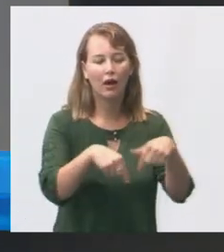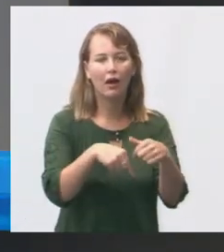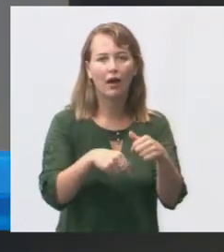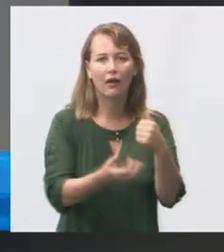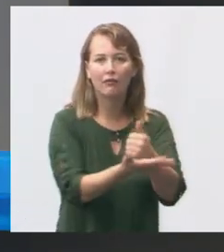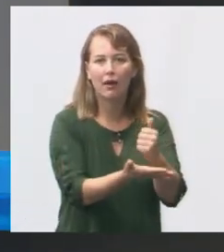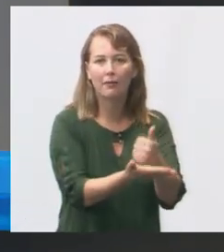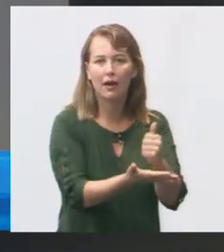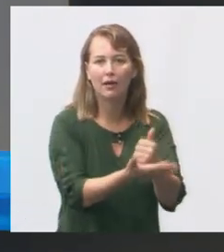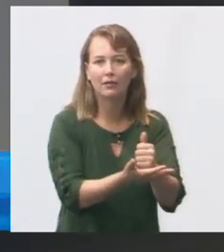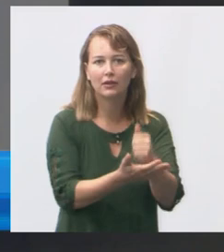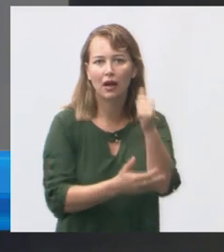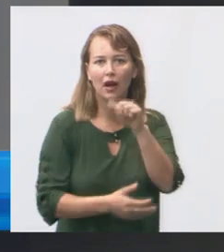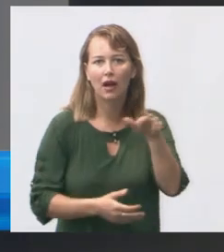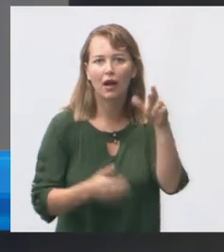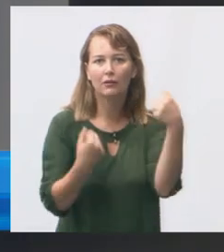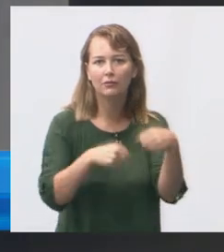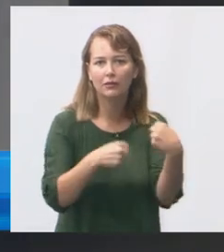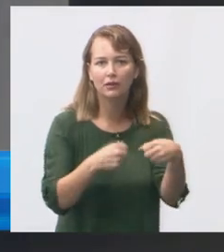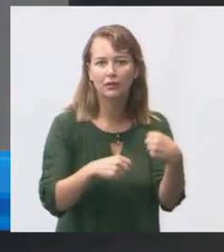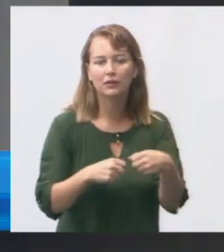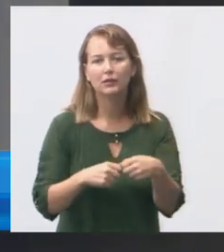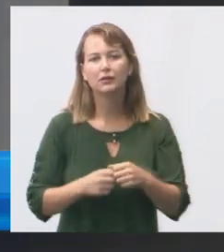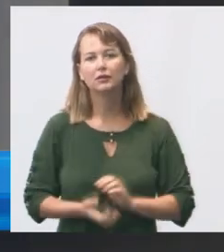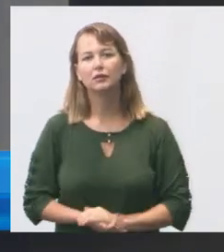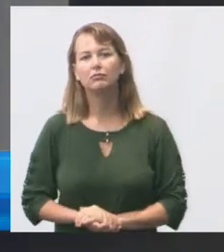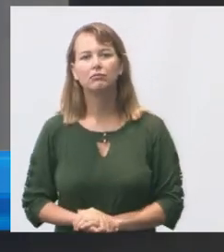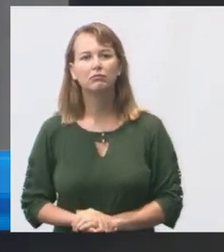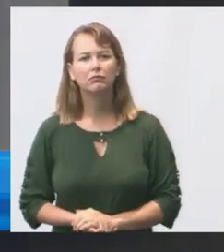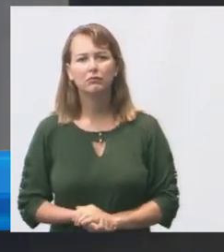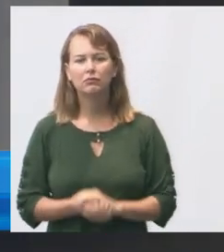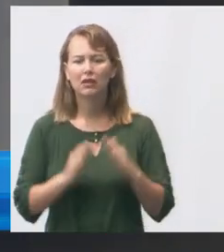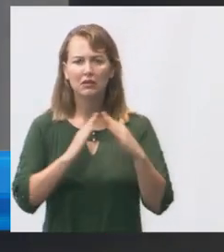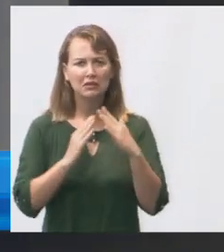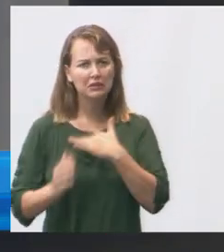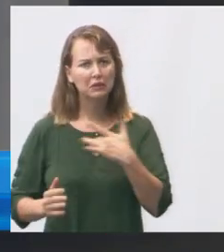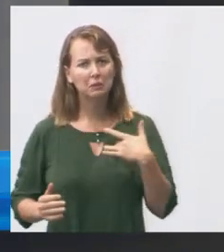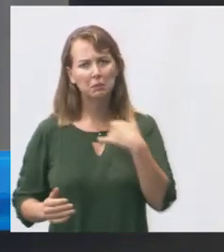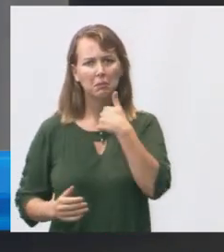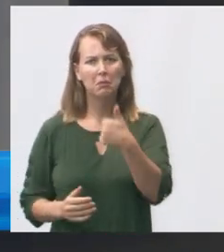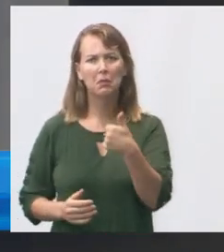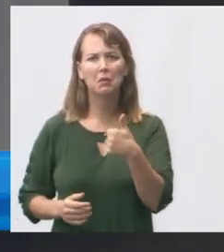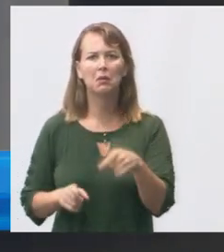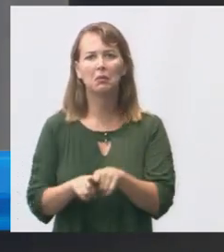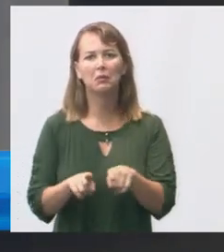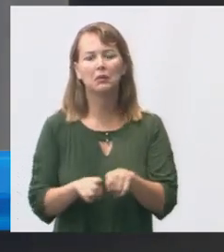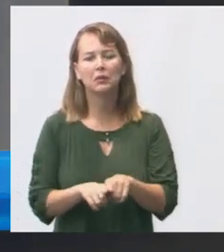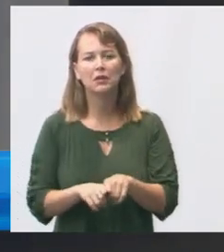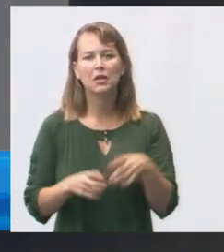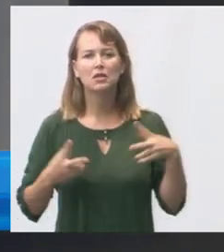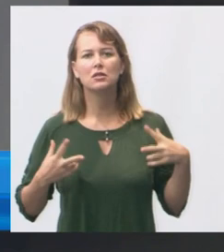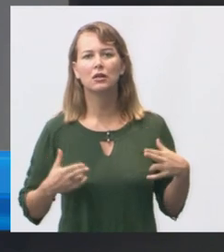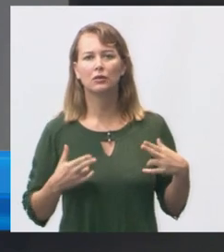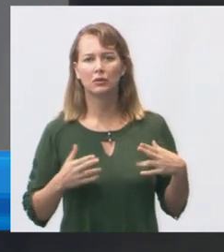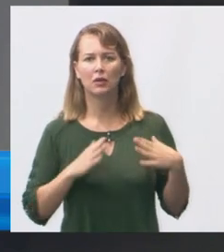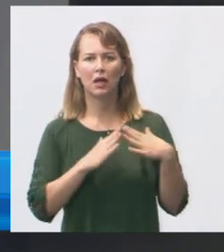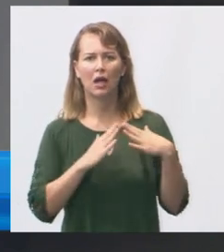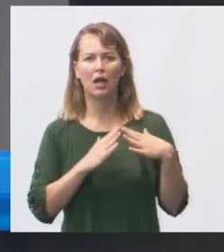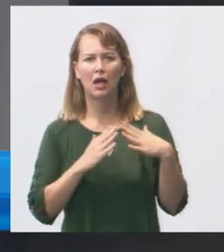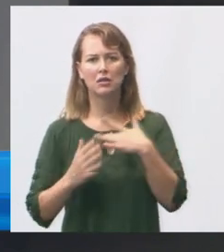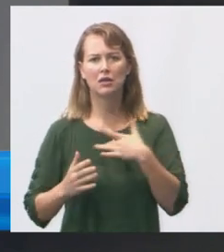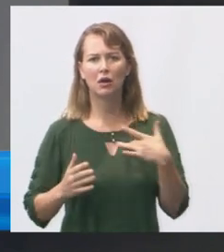consultório médico e é isso unidade muito boa também o atendimento lá Santo Antônio da saúde antiga também